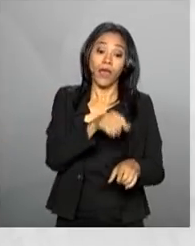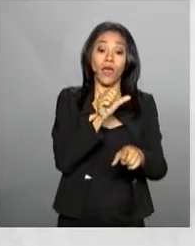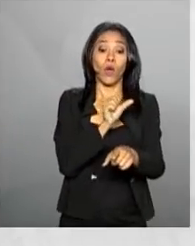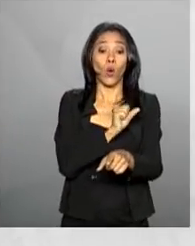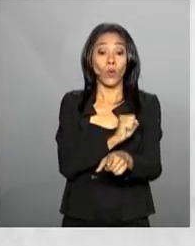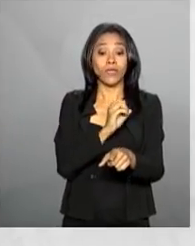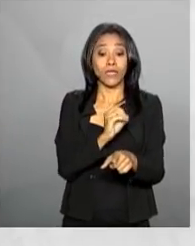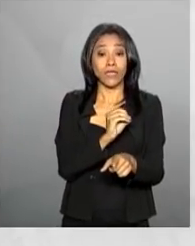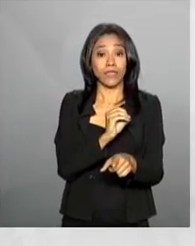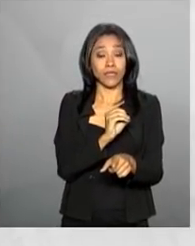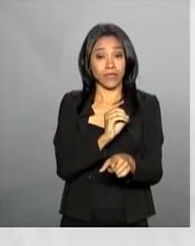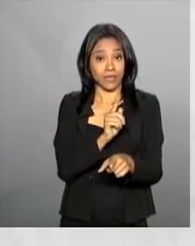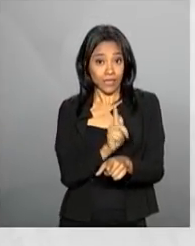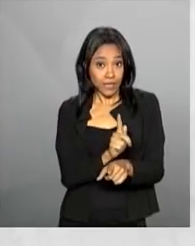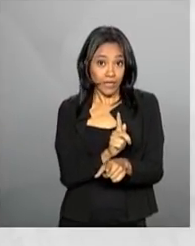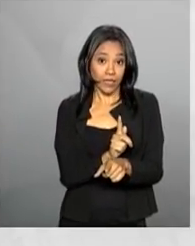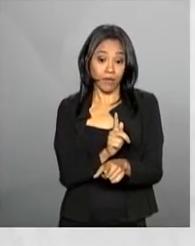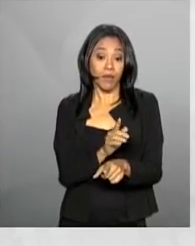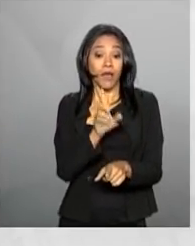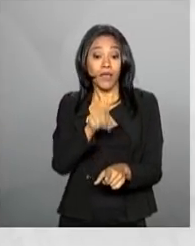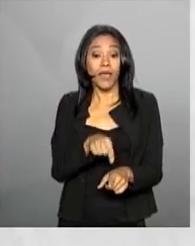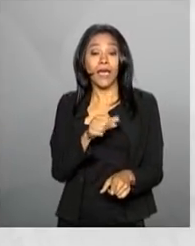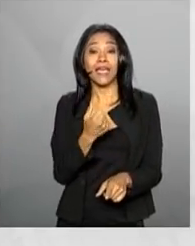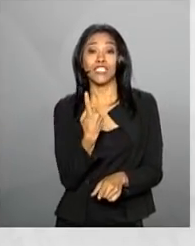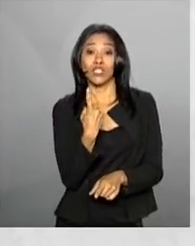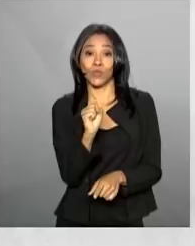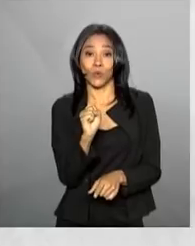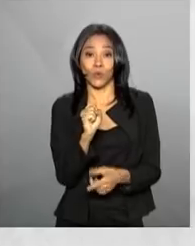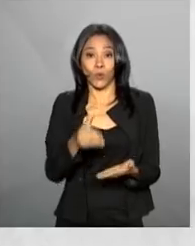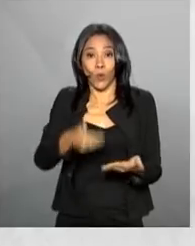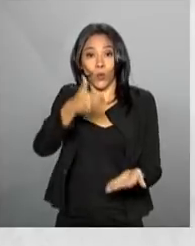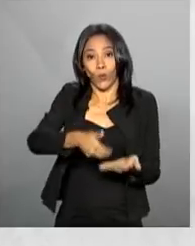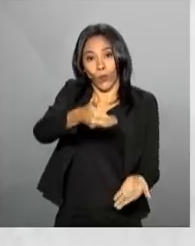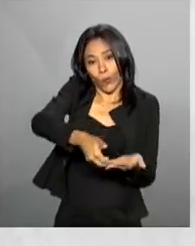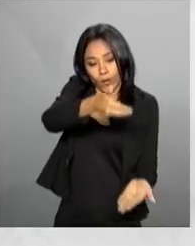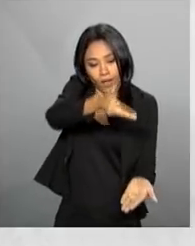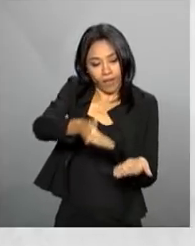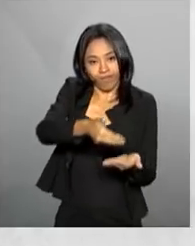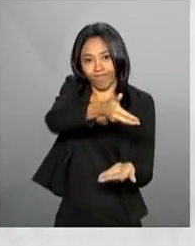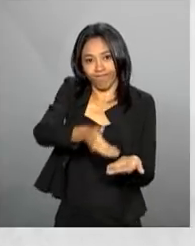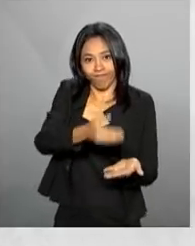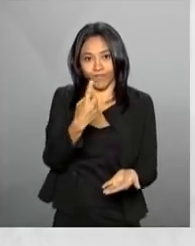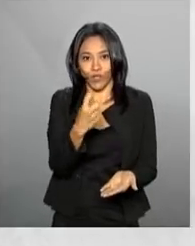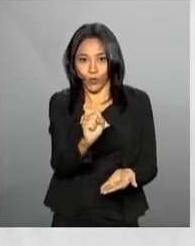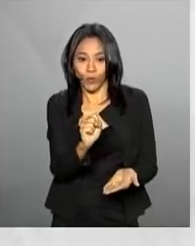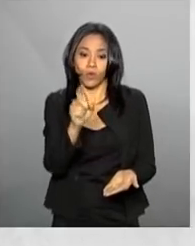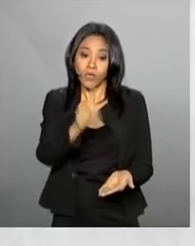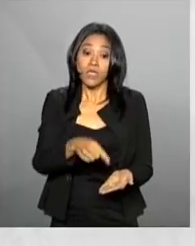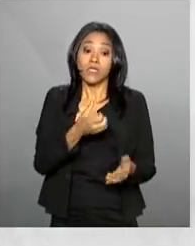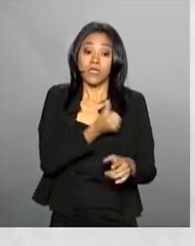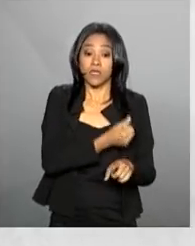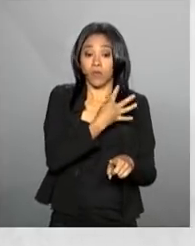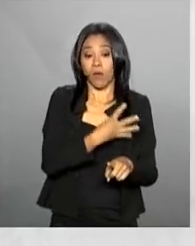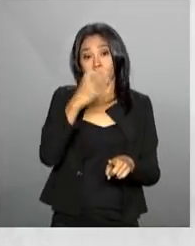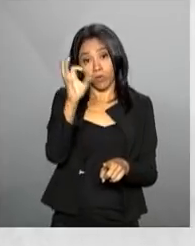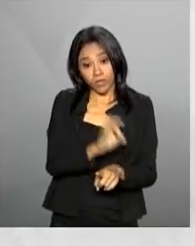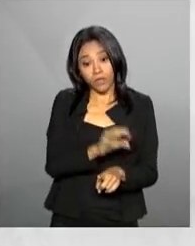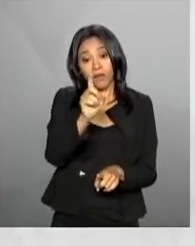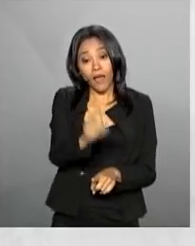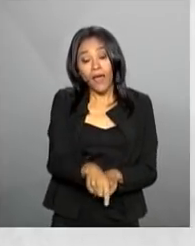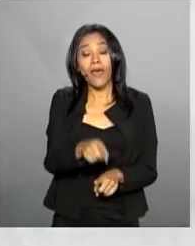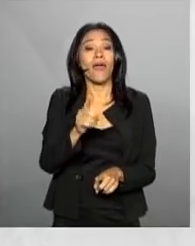produto diariamente, o equivalente a 18 colheres de chá. 64% desse consumo é de açúcar